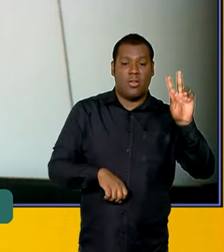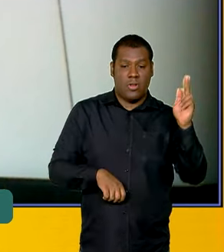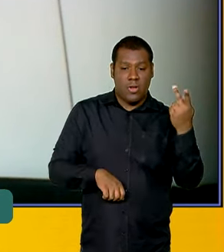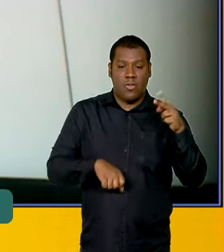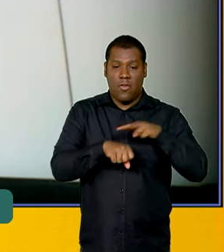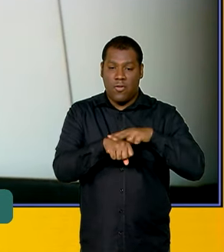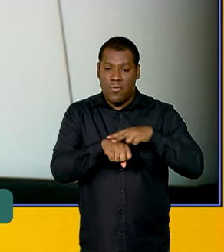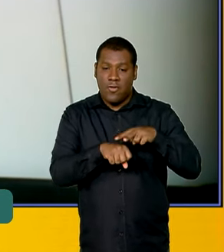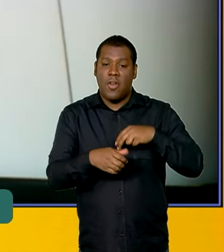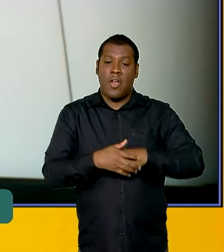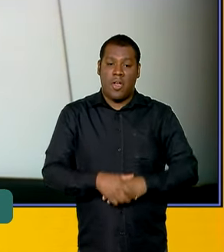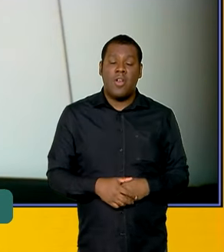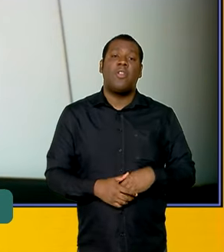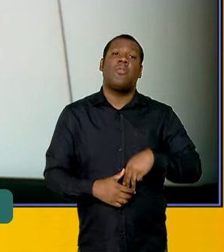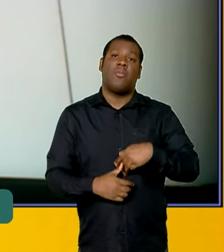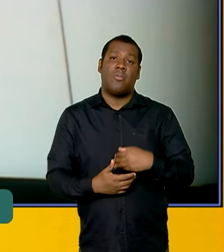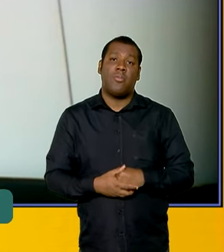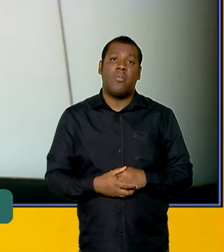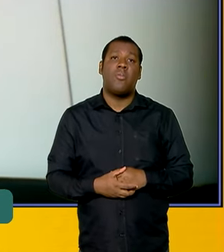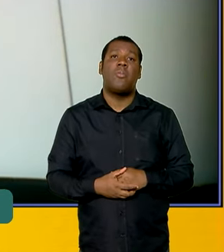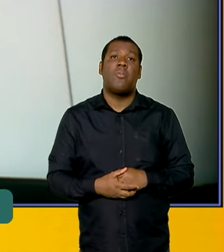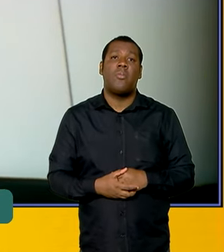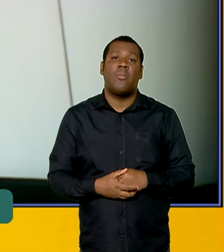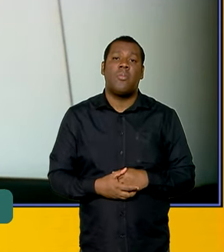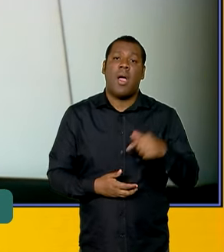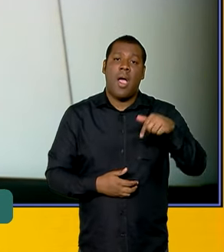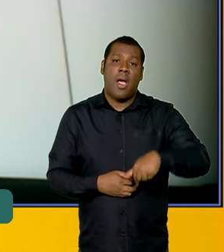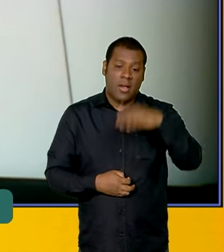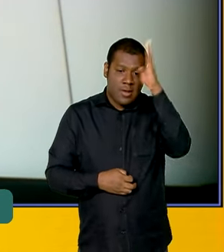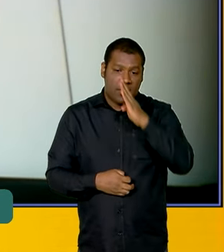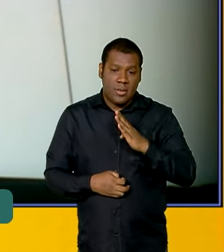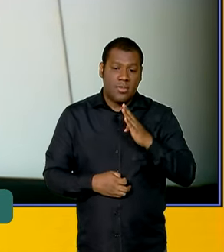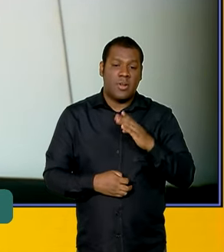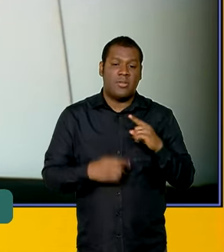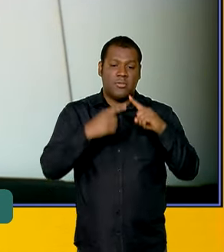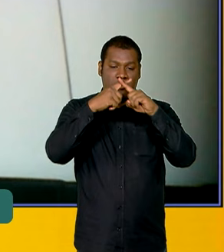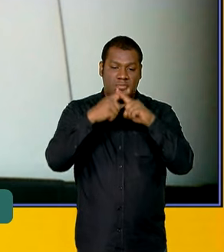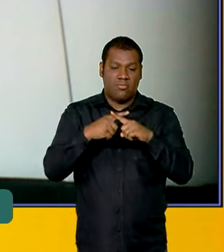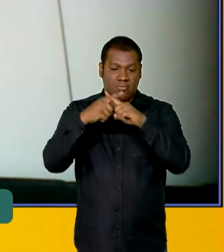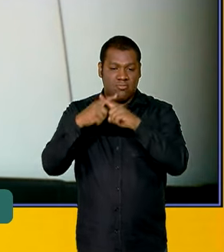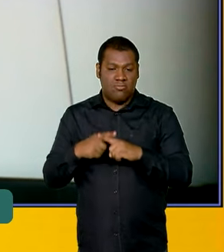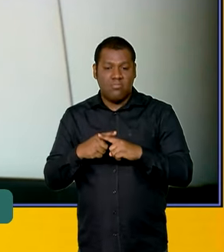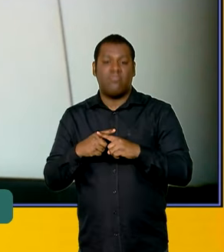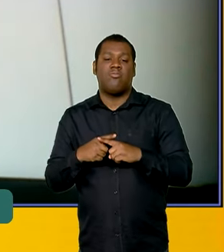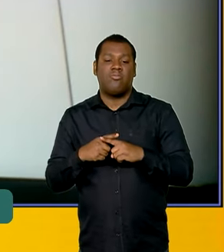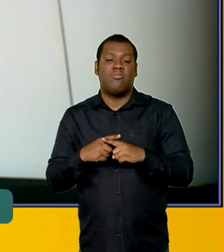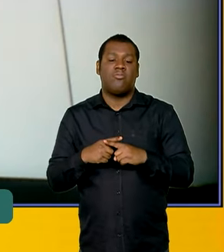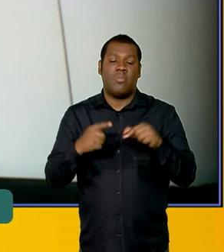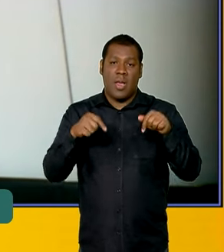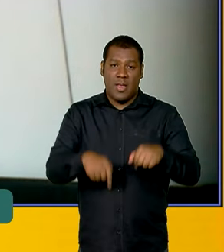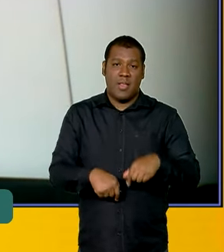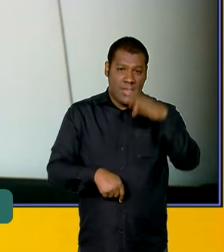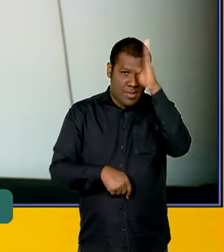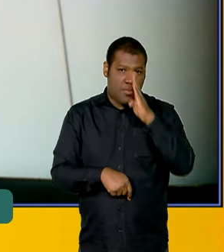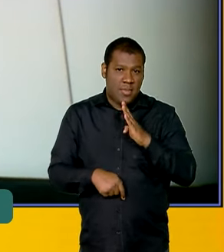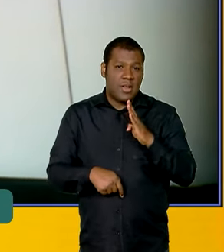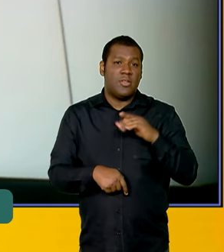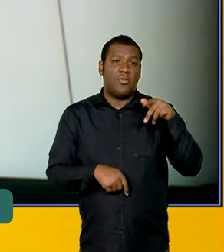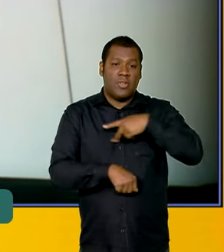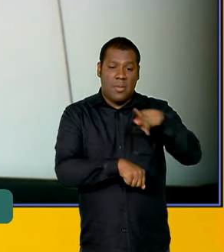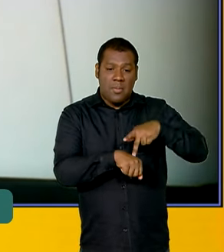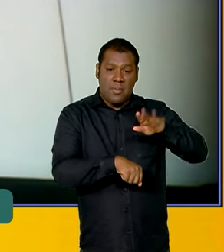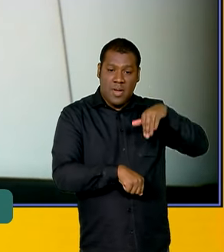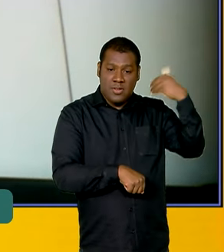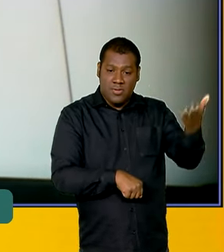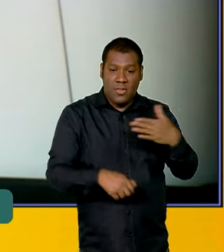fará do Brasil um país extremamente competitivo na atração de investimentos internacionais